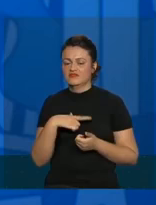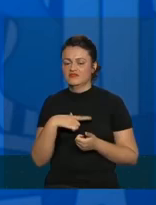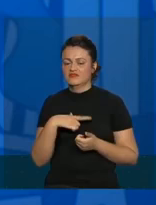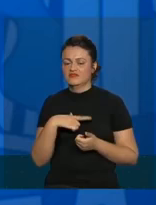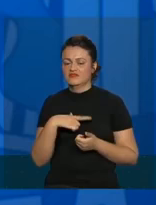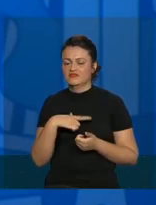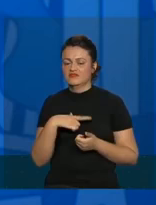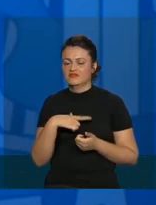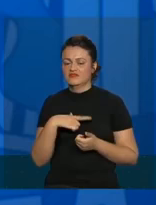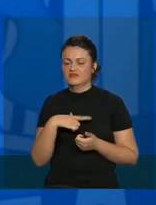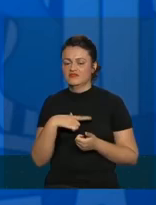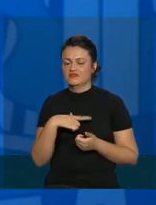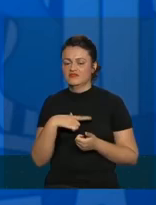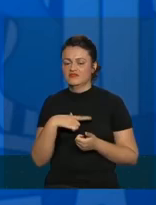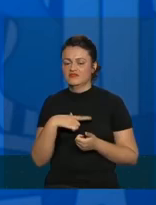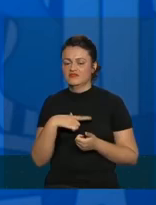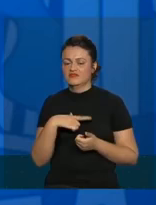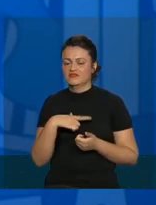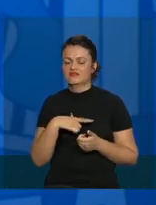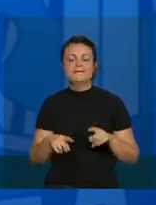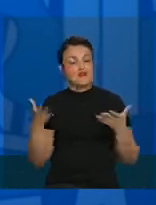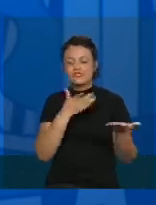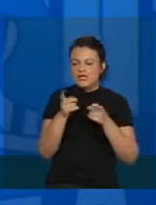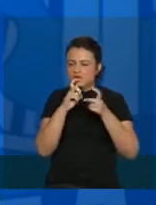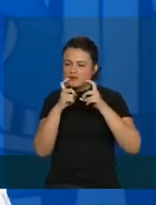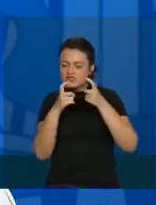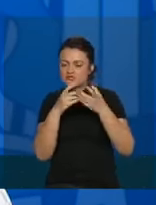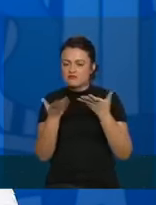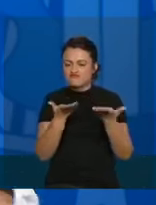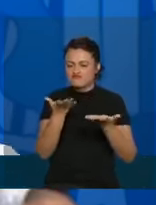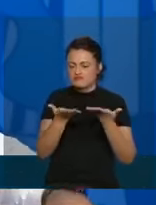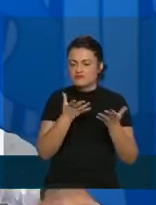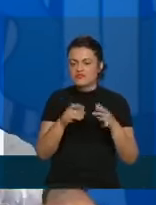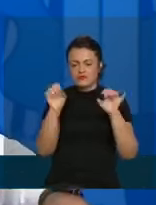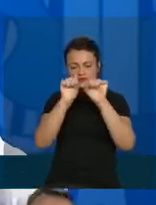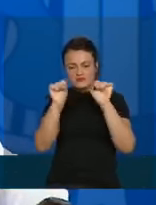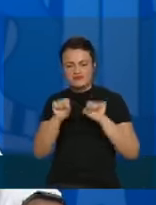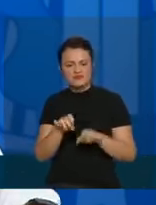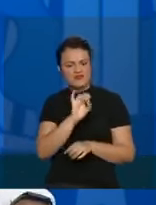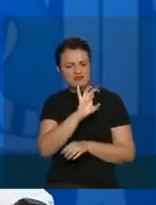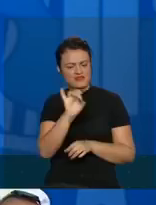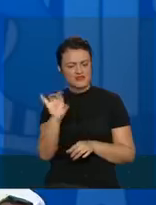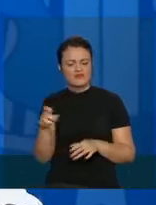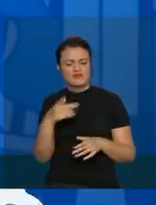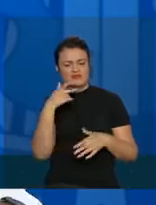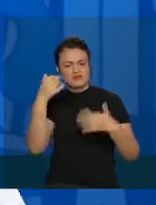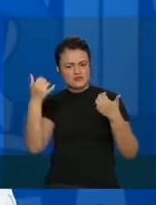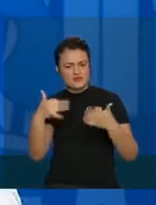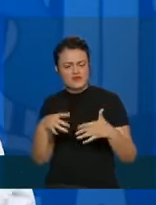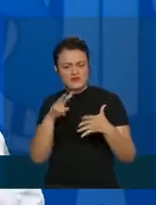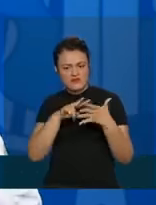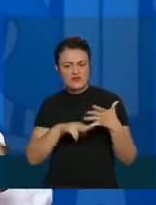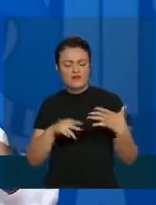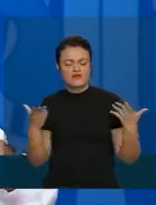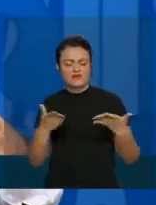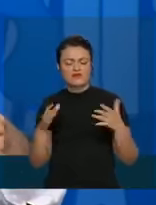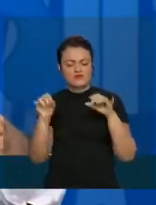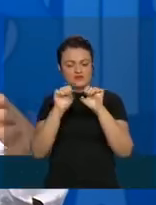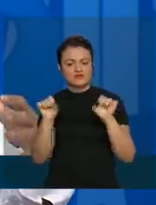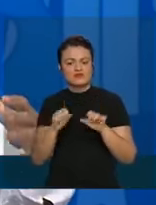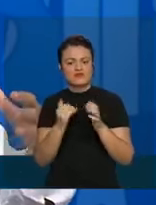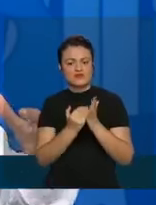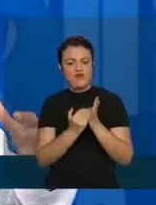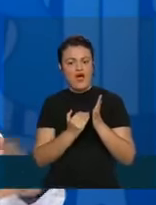se conseguimos administrar essa curva, o nosso sistema, cada um desses que a gente leu aqui, nosso sistema está